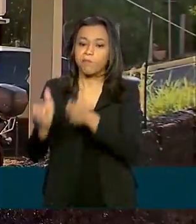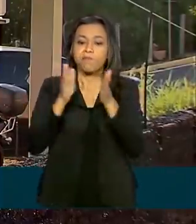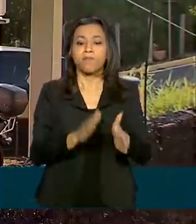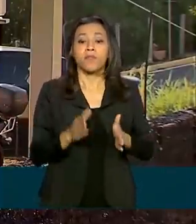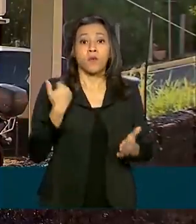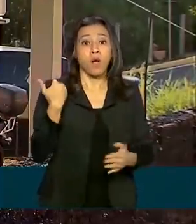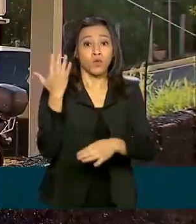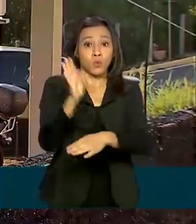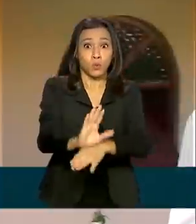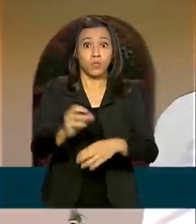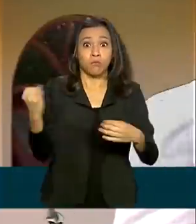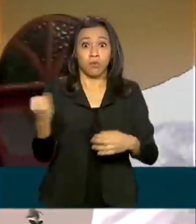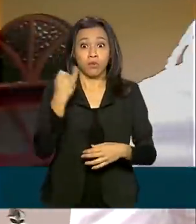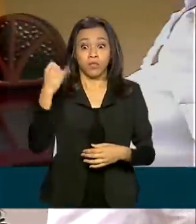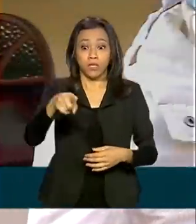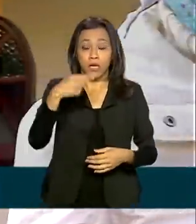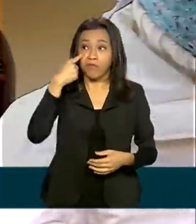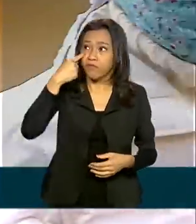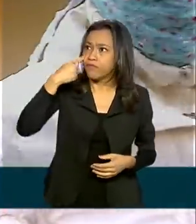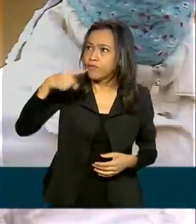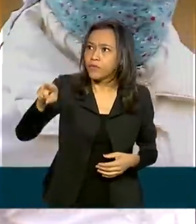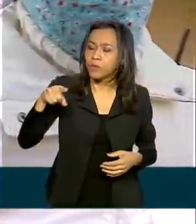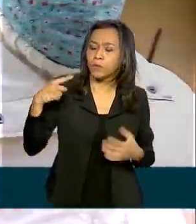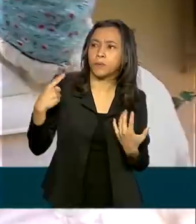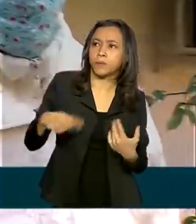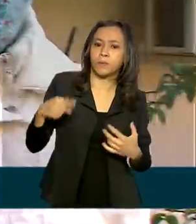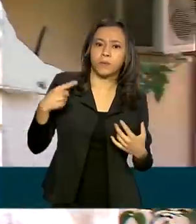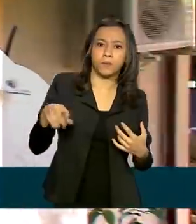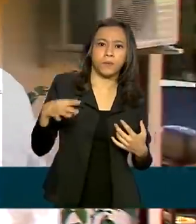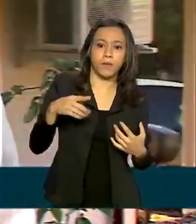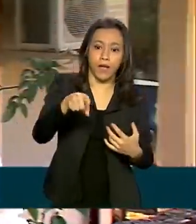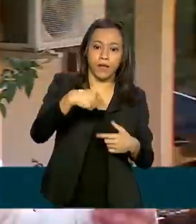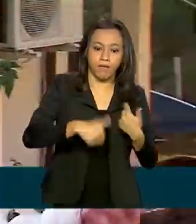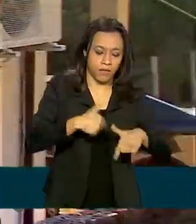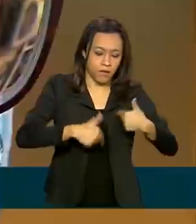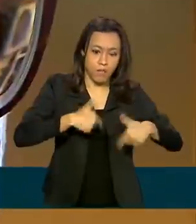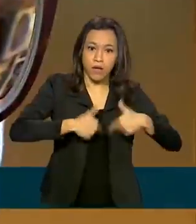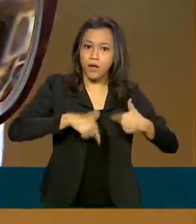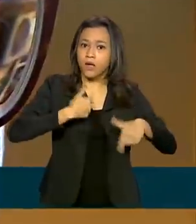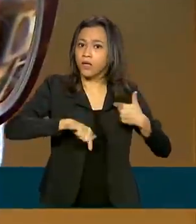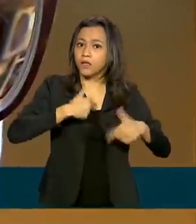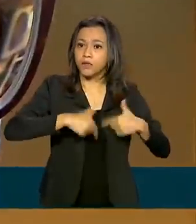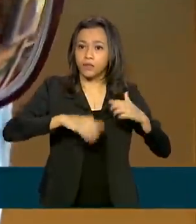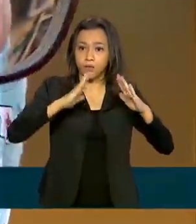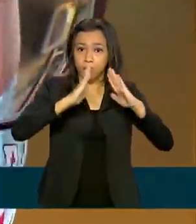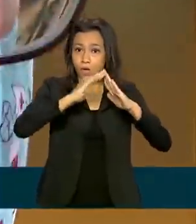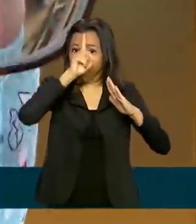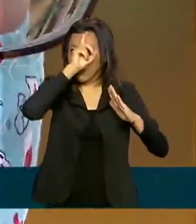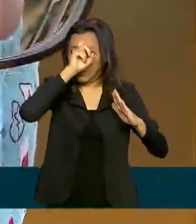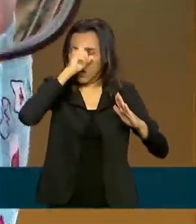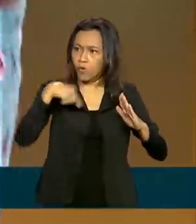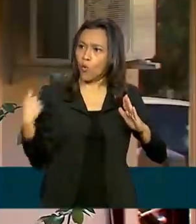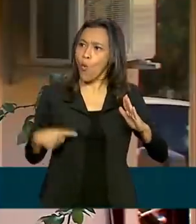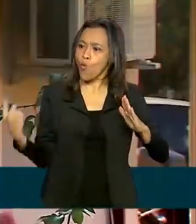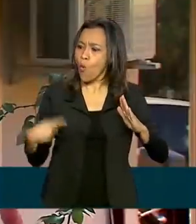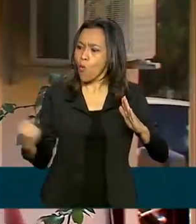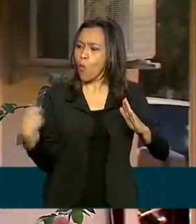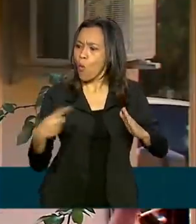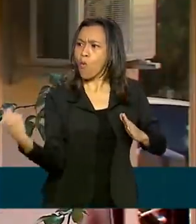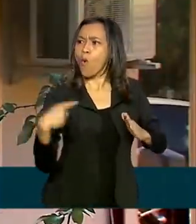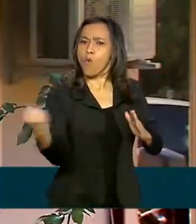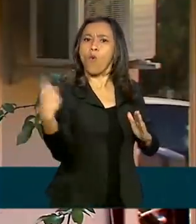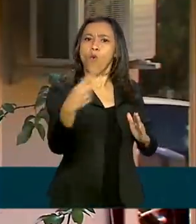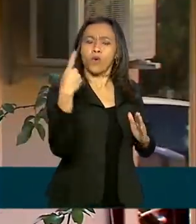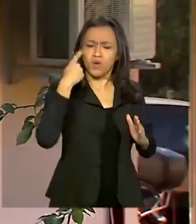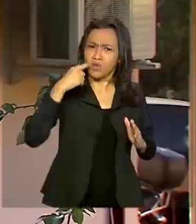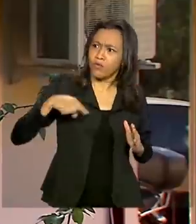quem presenciou de perto a força da natureza. Isadora estava trabalhando no posto de saúde quando o ciclone passou. Eu só ouvi